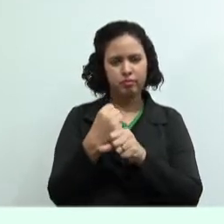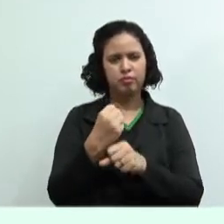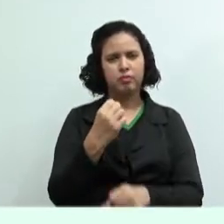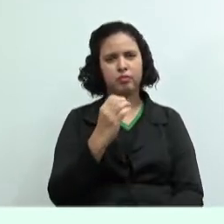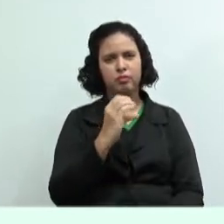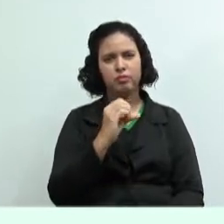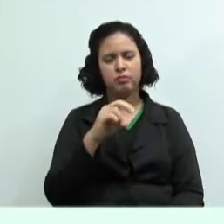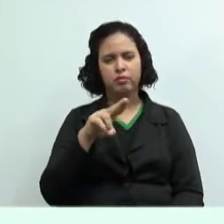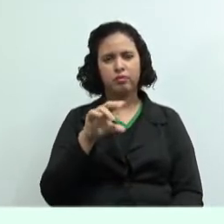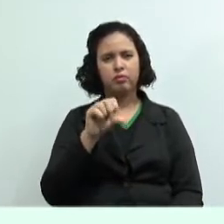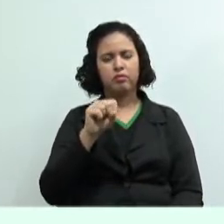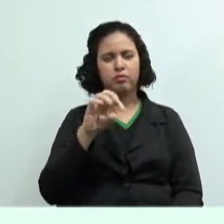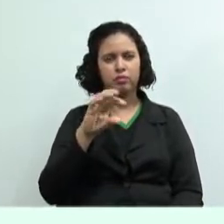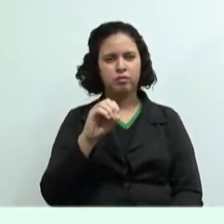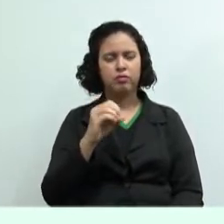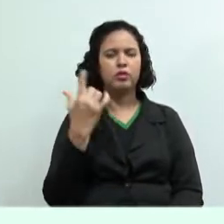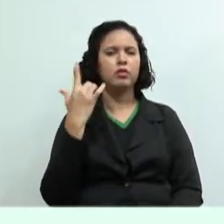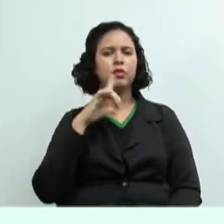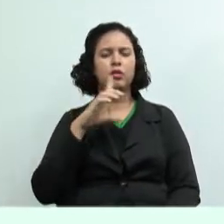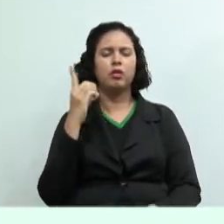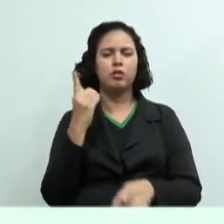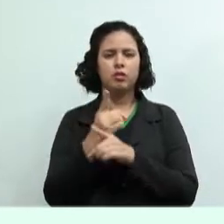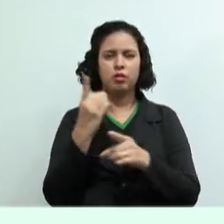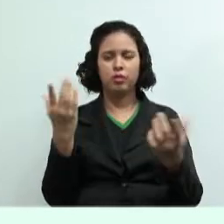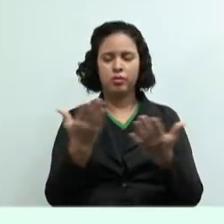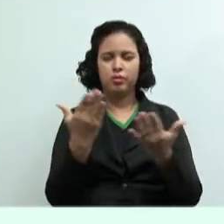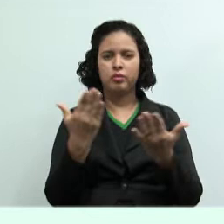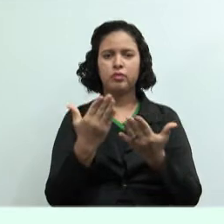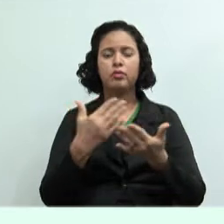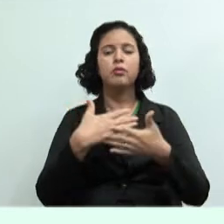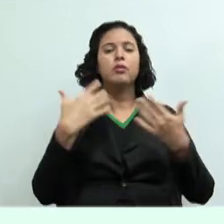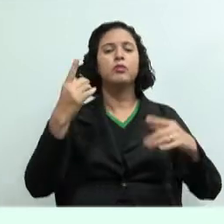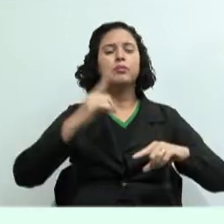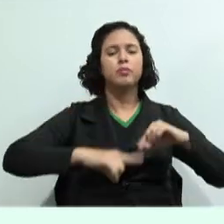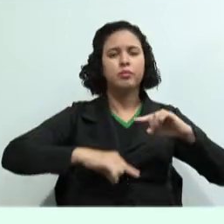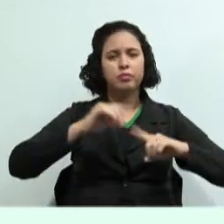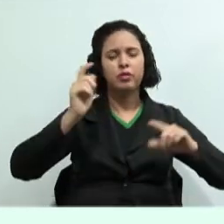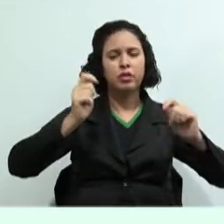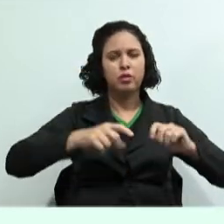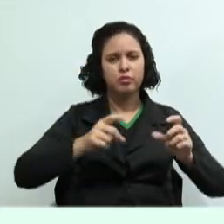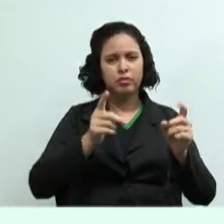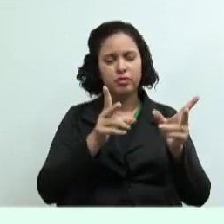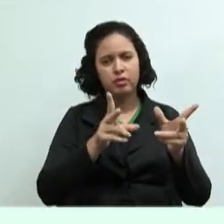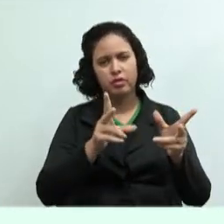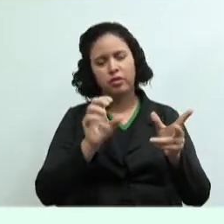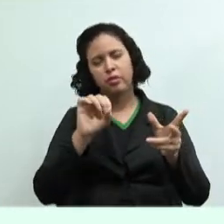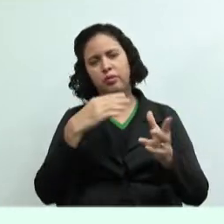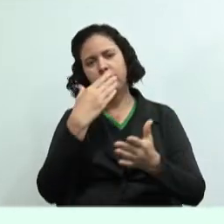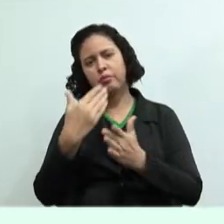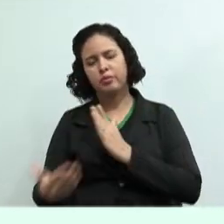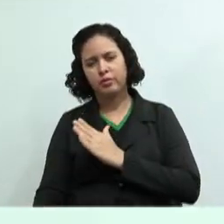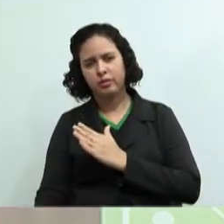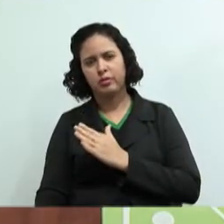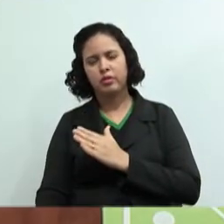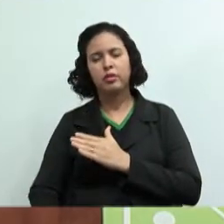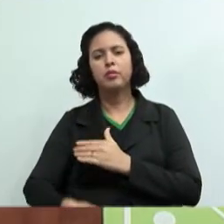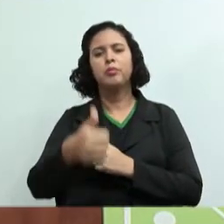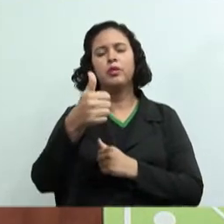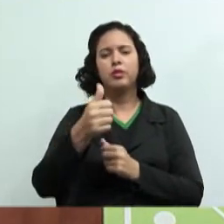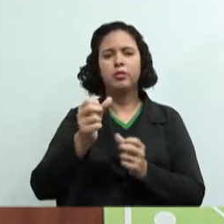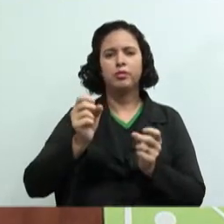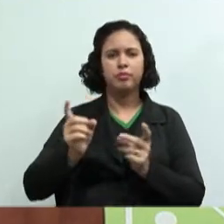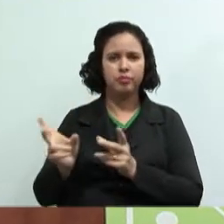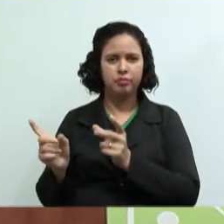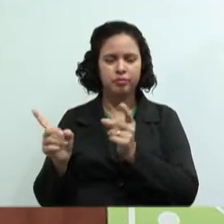custos que nós conseguimos identificar hoje qual produto está dando lucro ou prejuízo e o melhor preço de